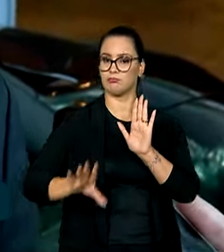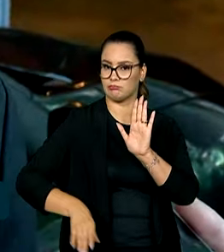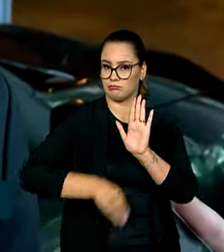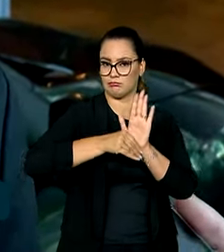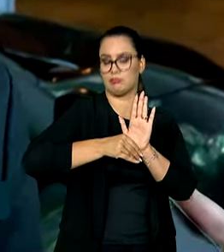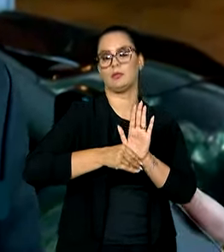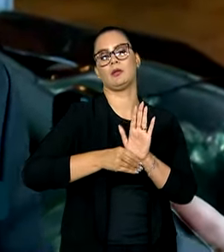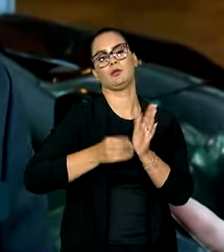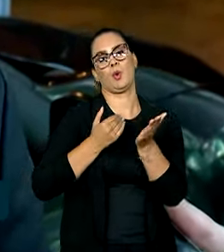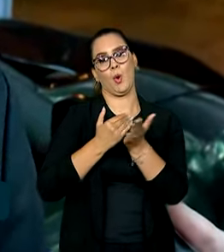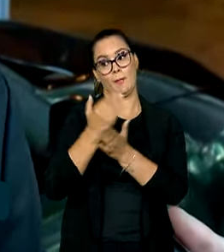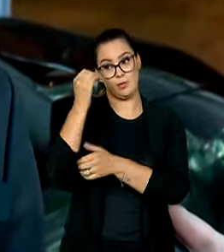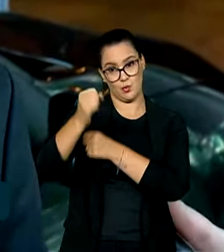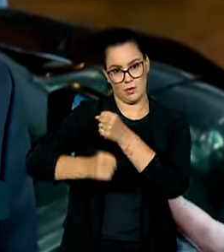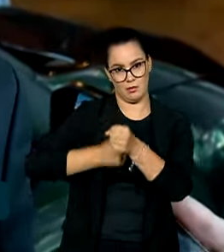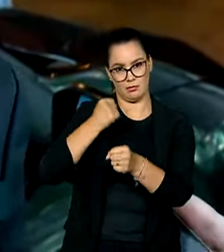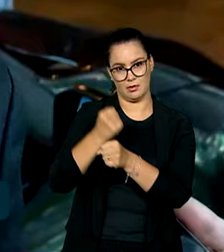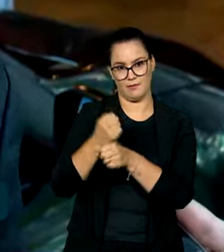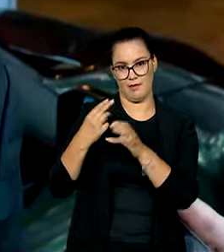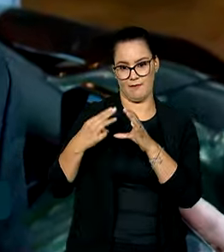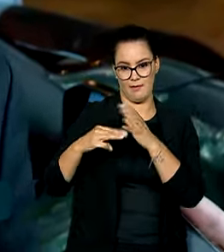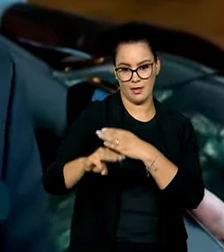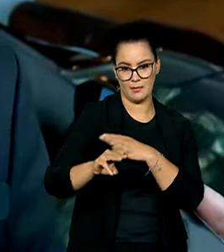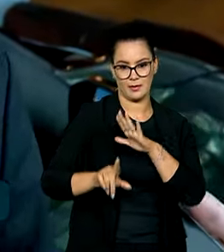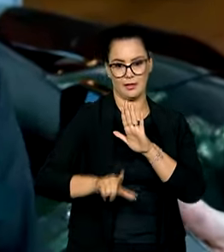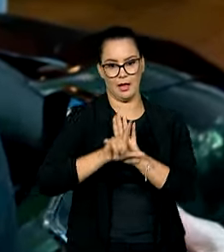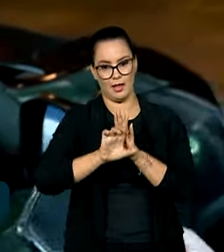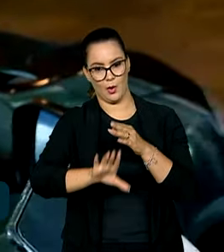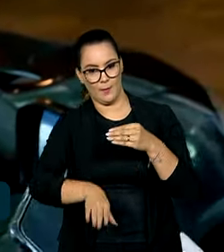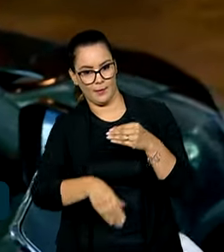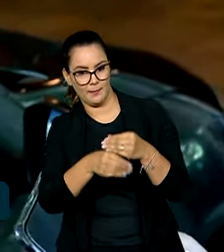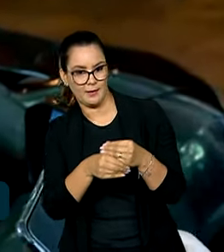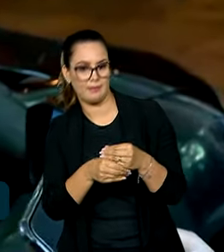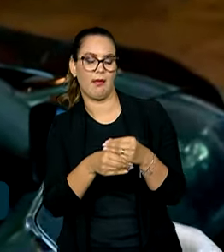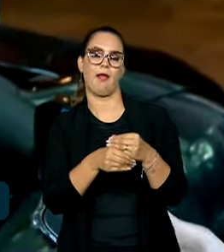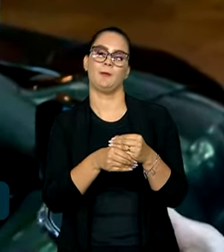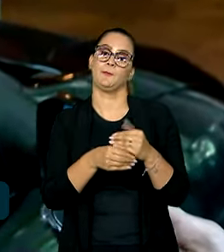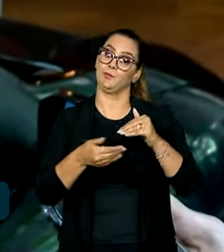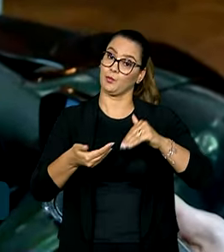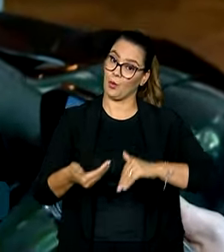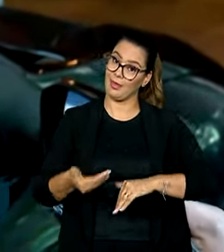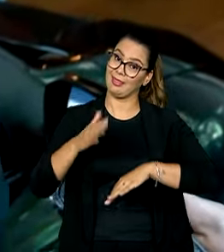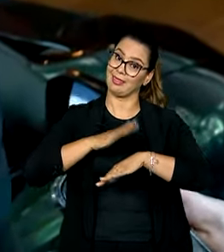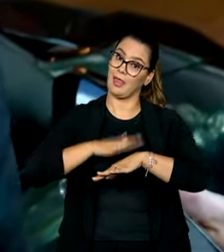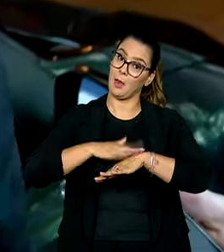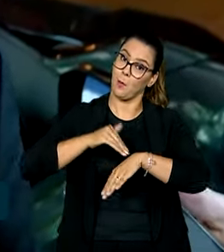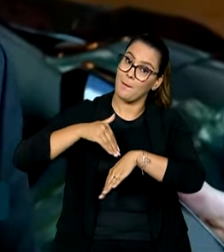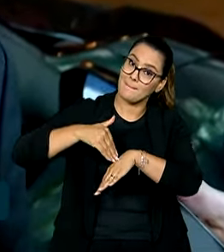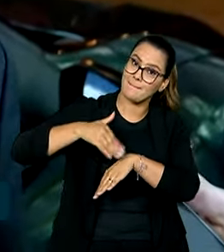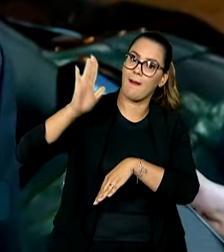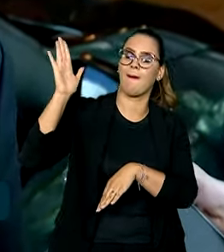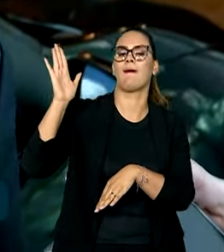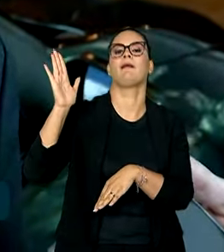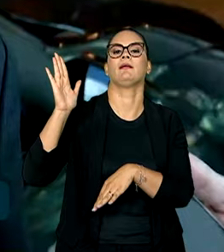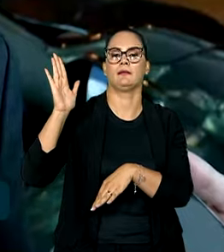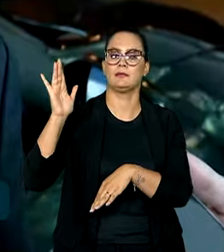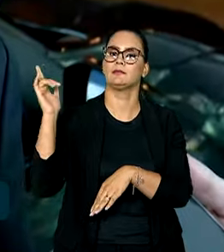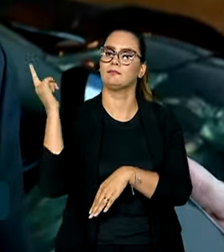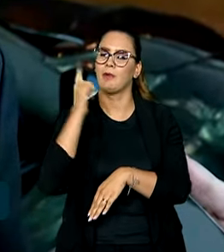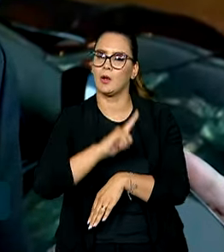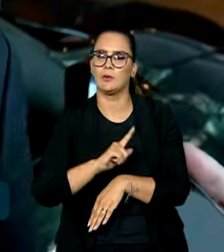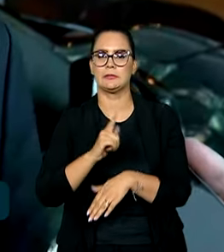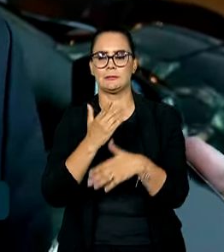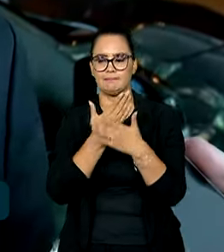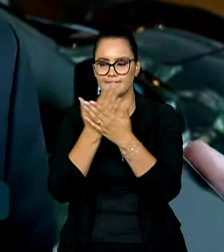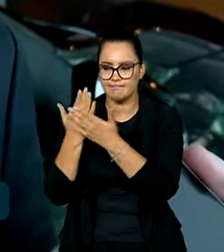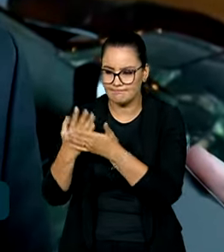podemos, no começo do ano que vem, já encaminhar as leis complementares. O Congresso vai ter mais tempo para se debruçar